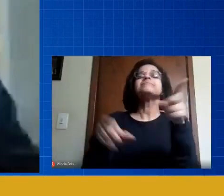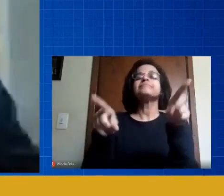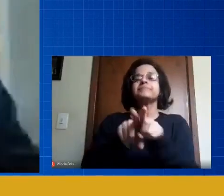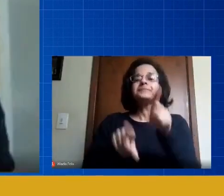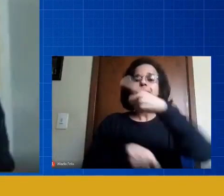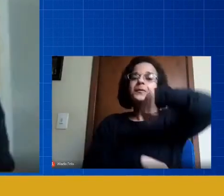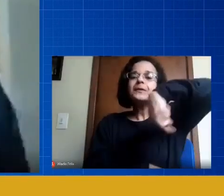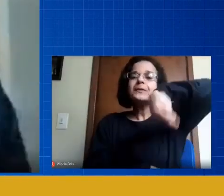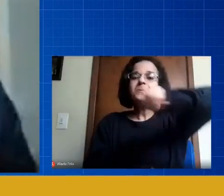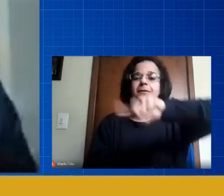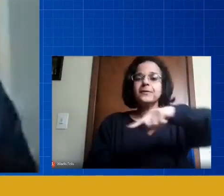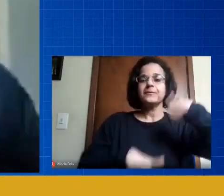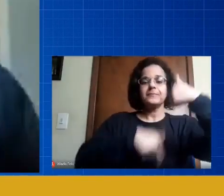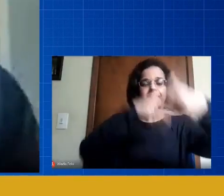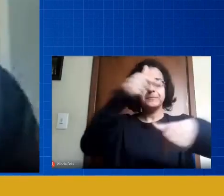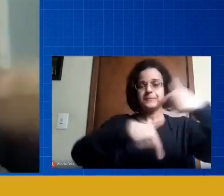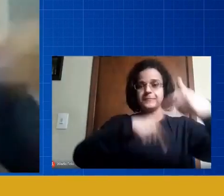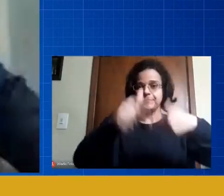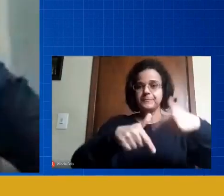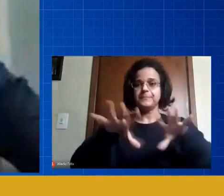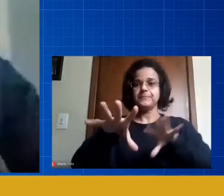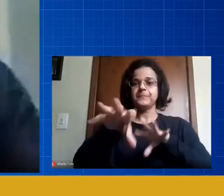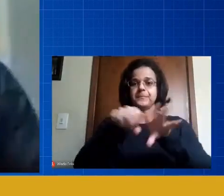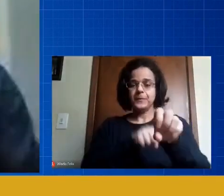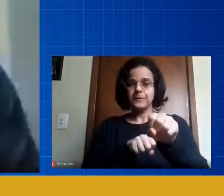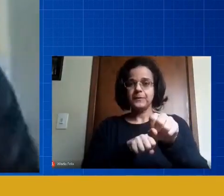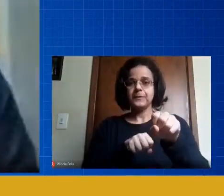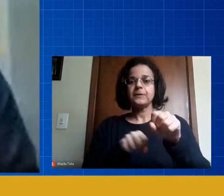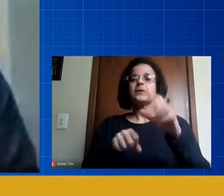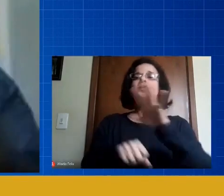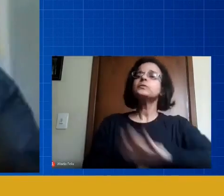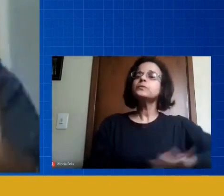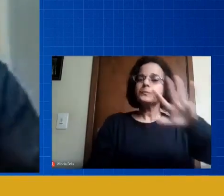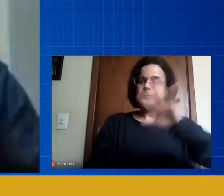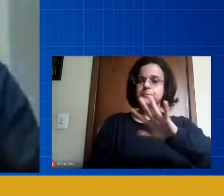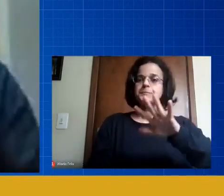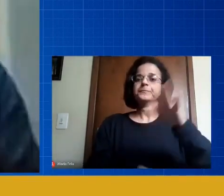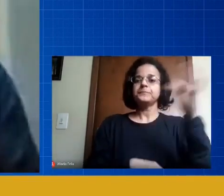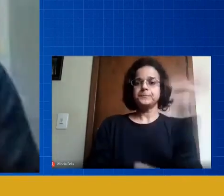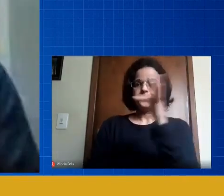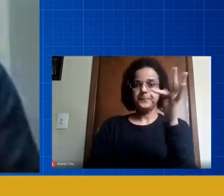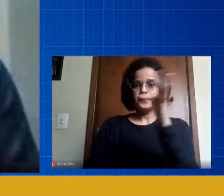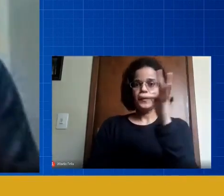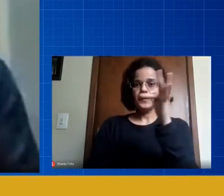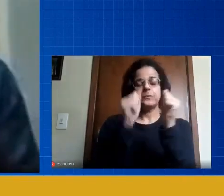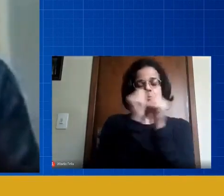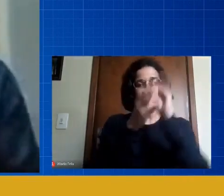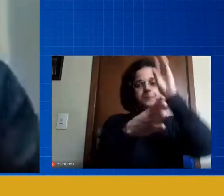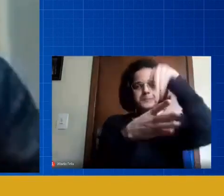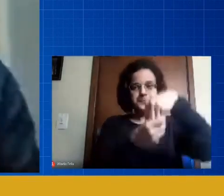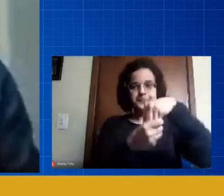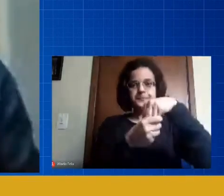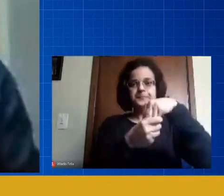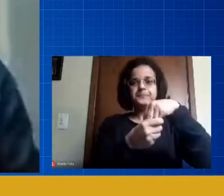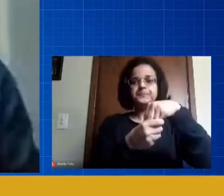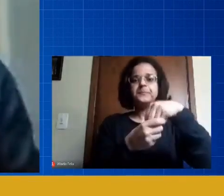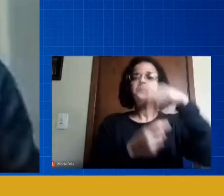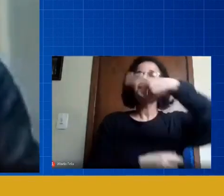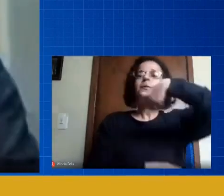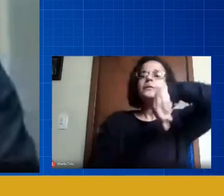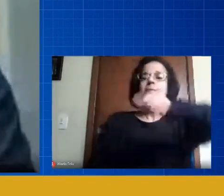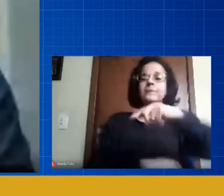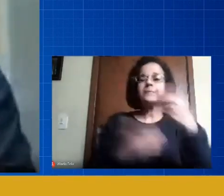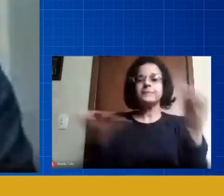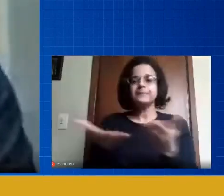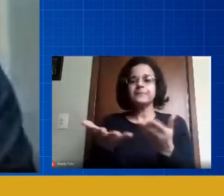que trabalhamos com formação somos professores estamos na universidade estamos na academia nós hoje